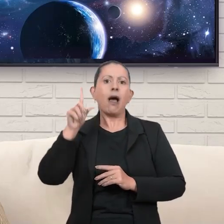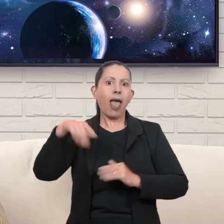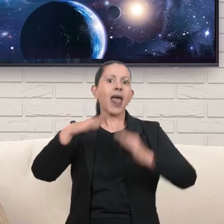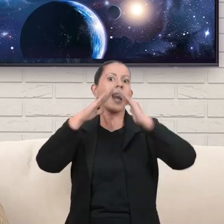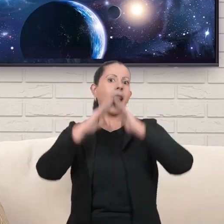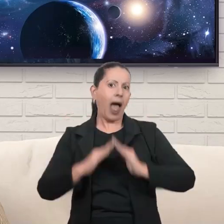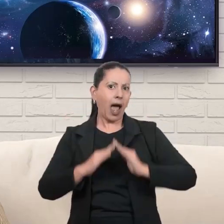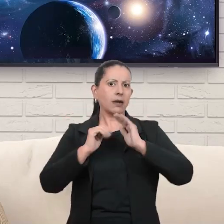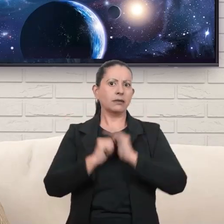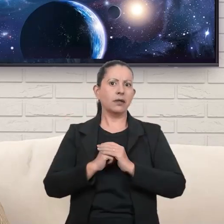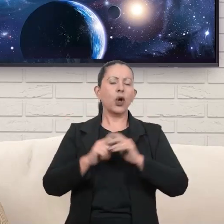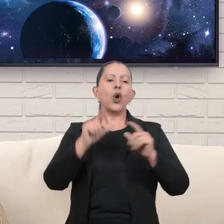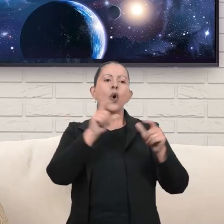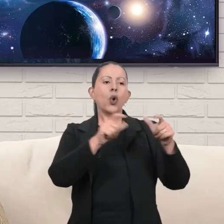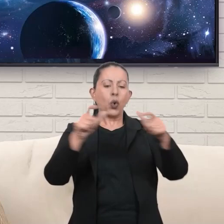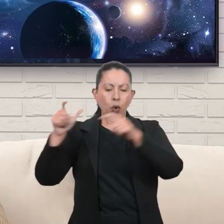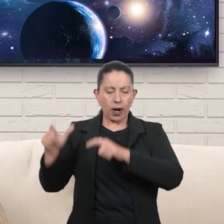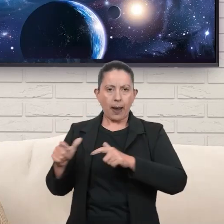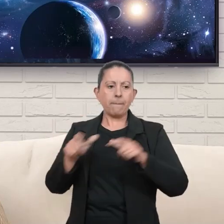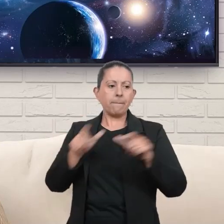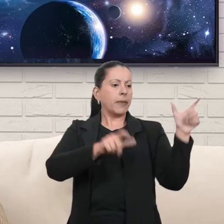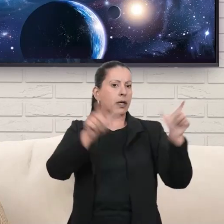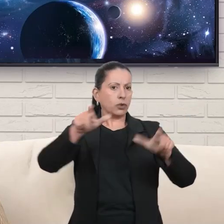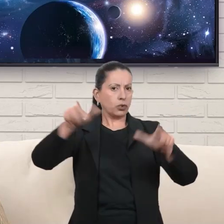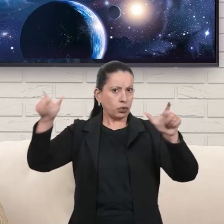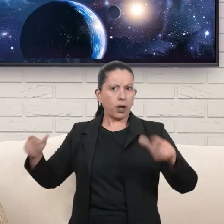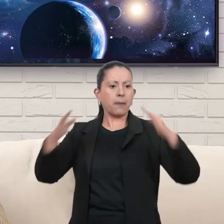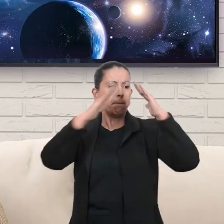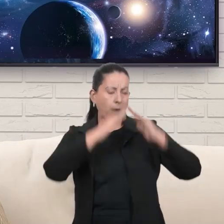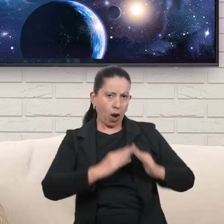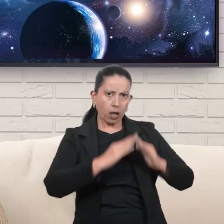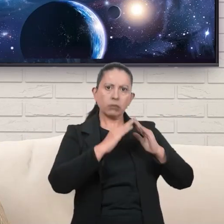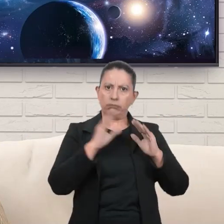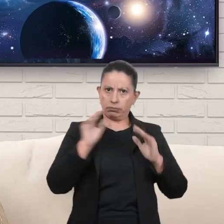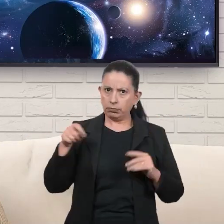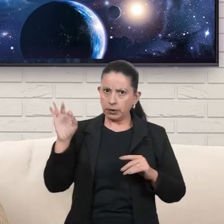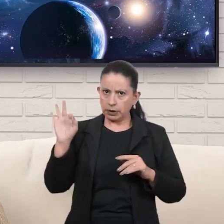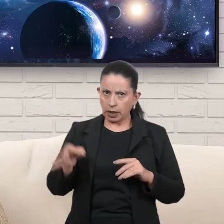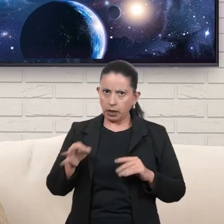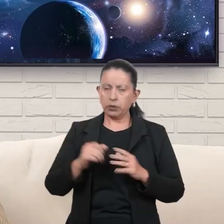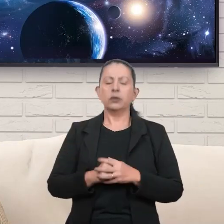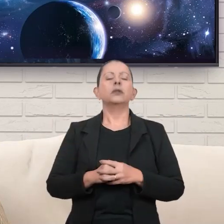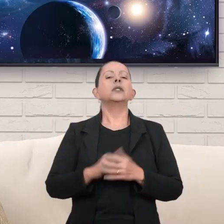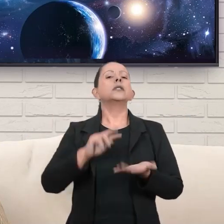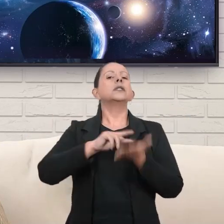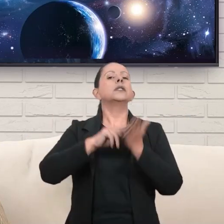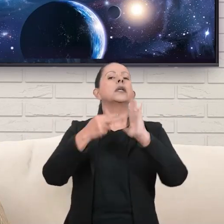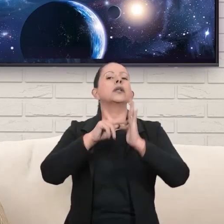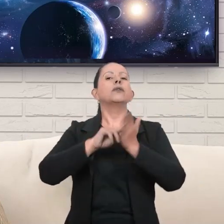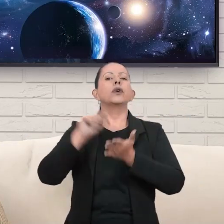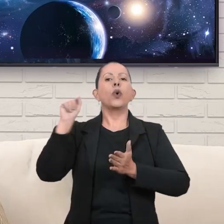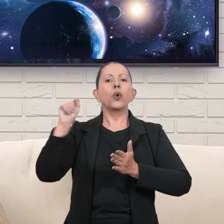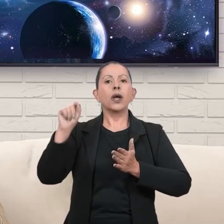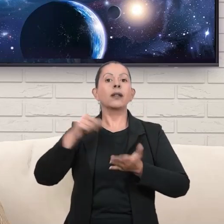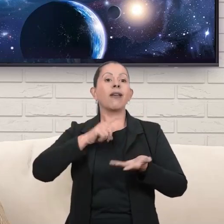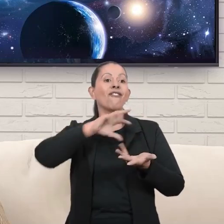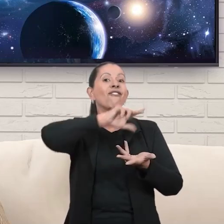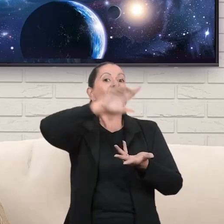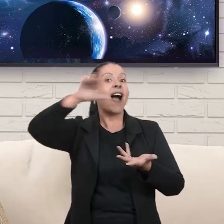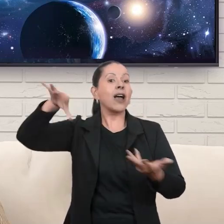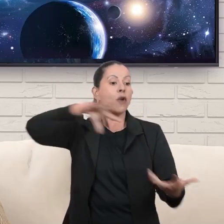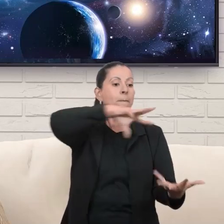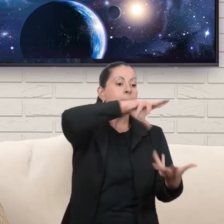lares, são lugares onde pessoas moram. É ou não é? Isso significa que há muitos